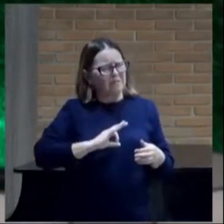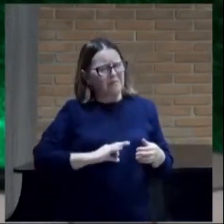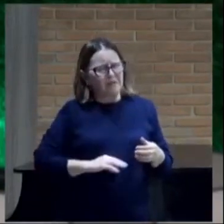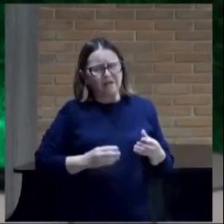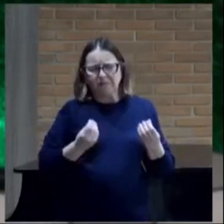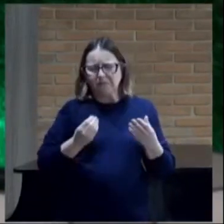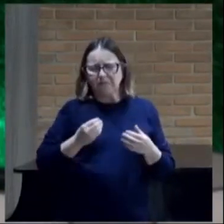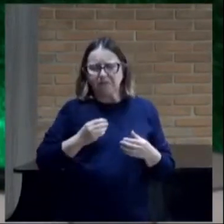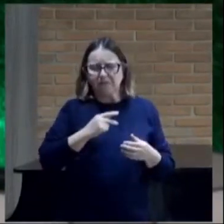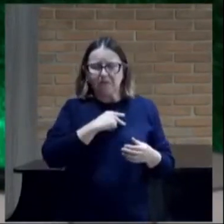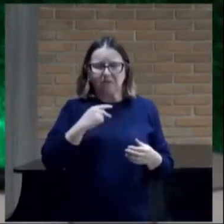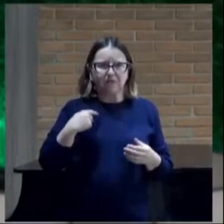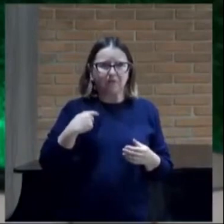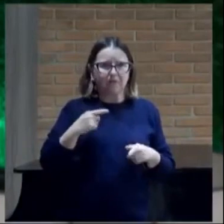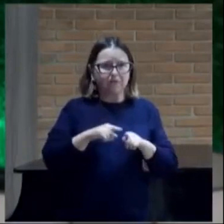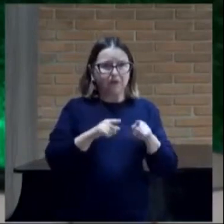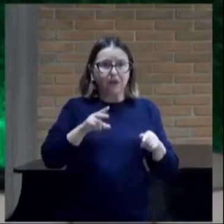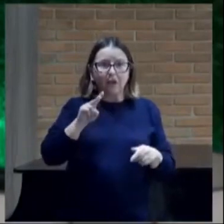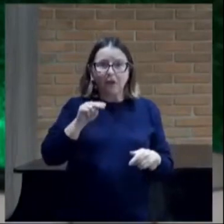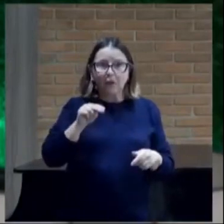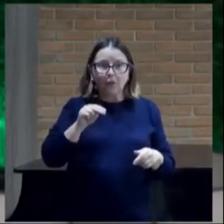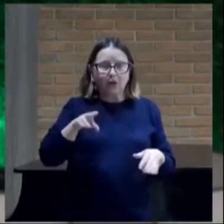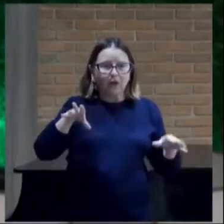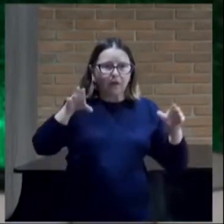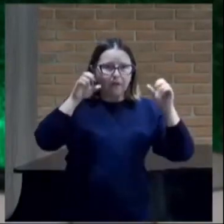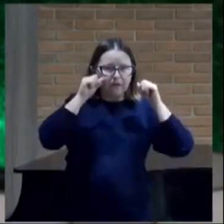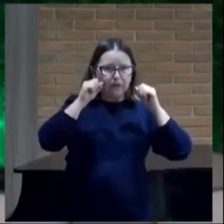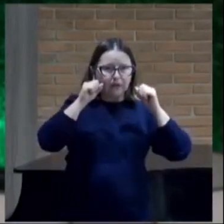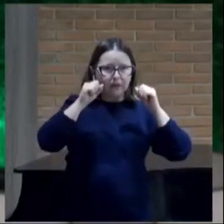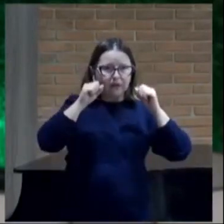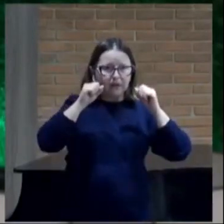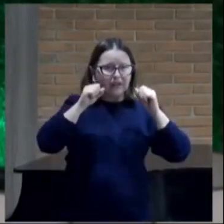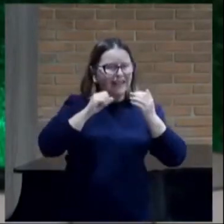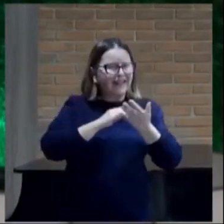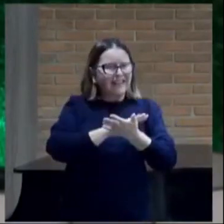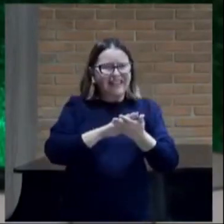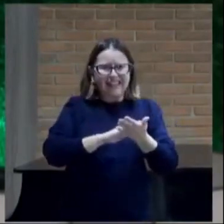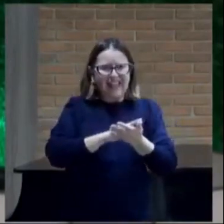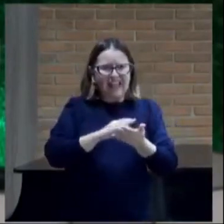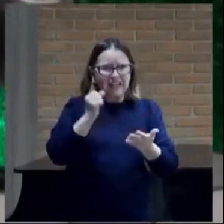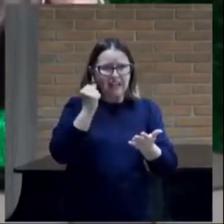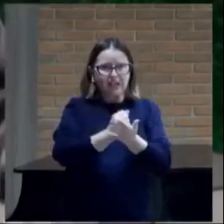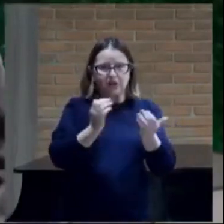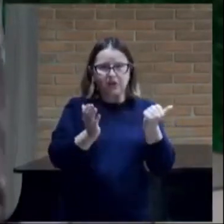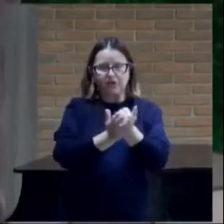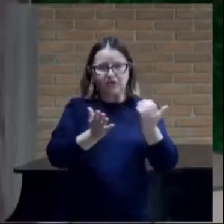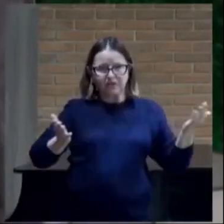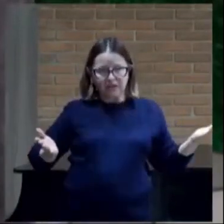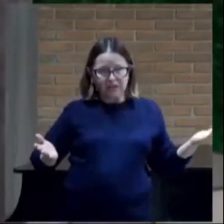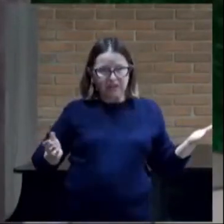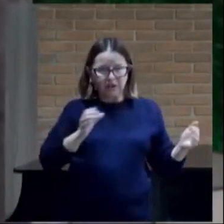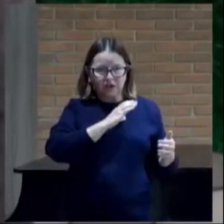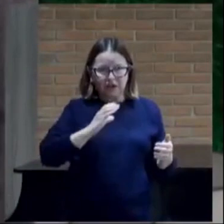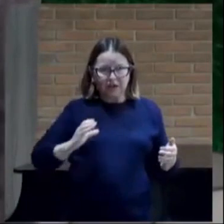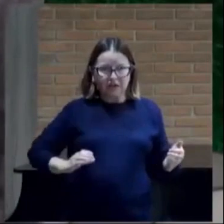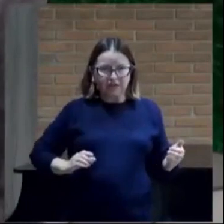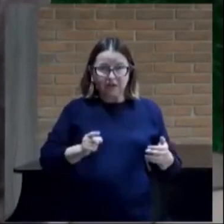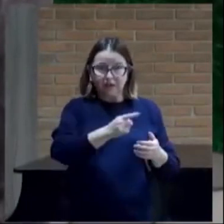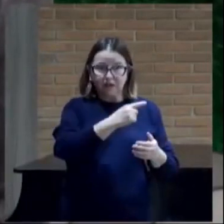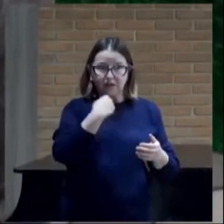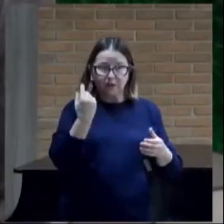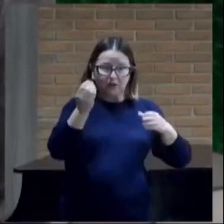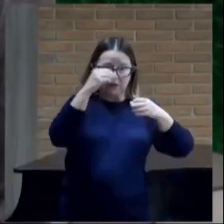mas eu nunca ouvi nada sobre a crucificação de Cristo e a nossa crucificação com ele